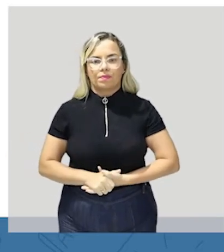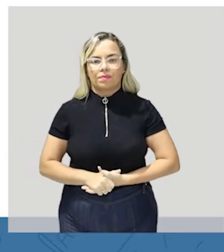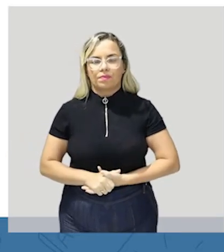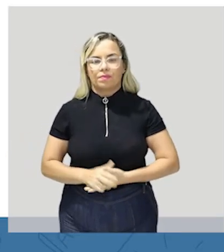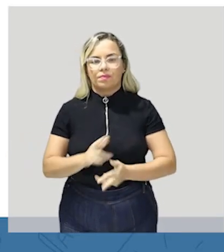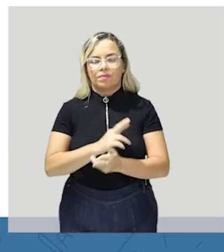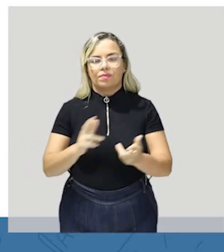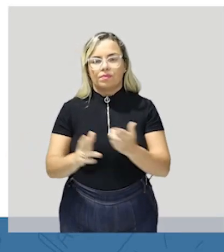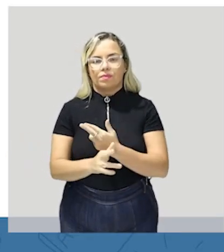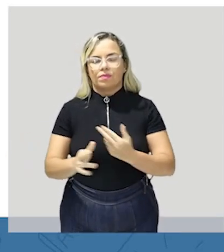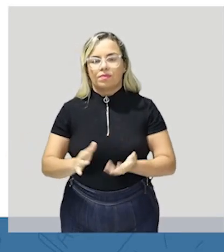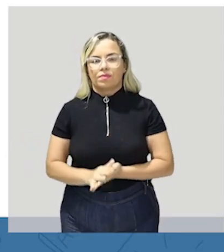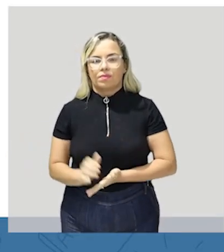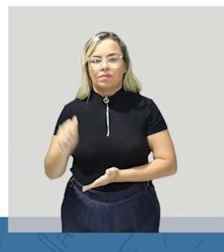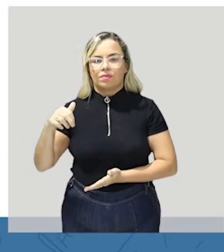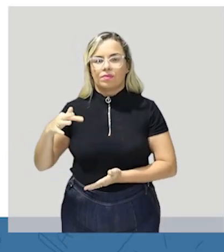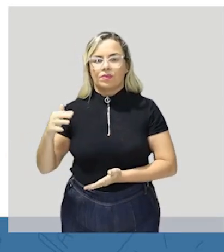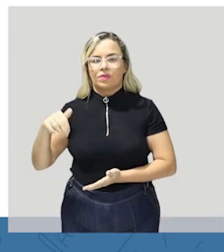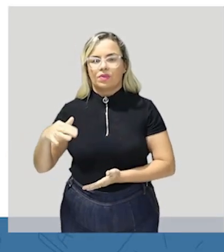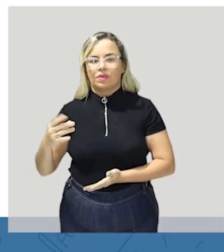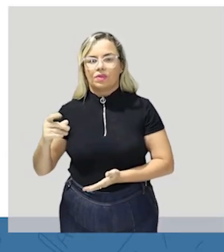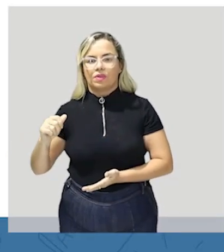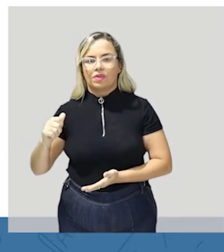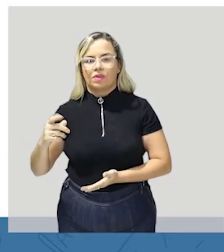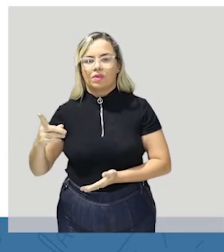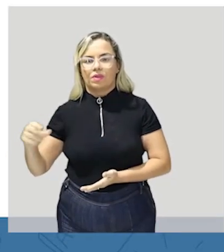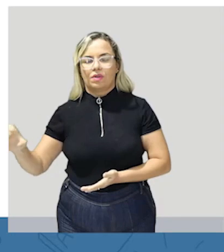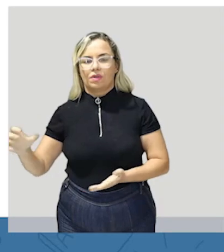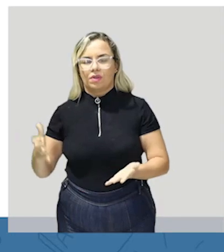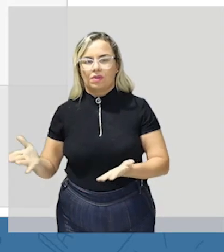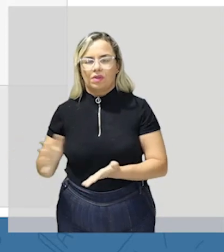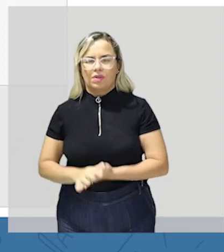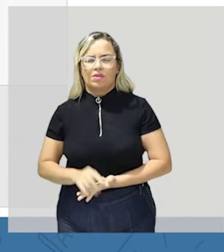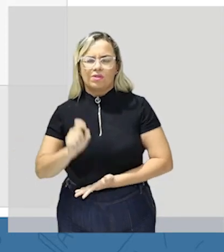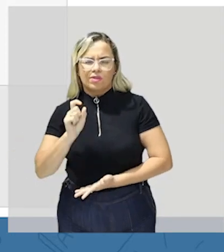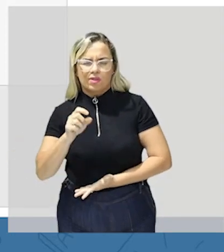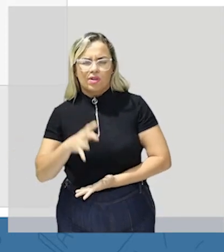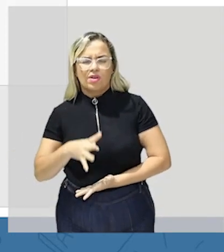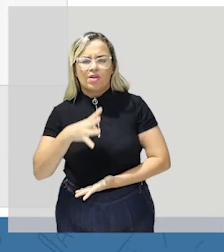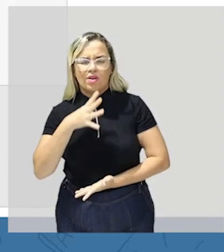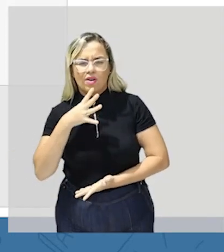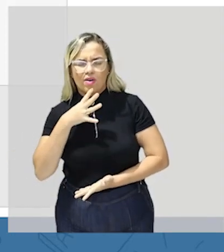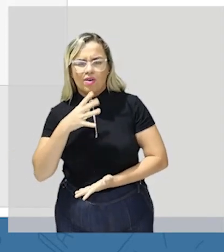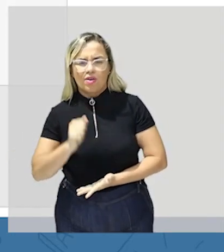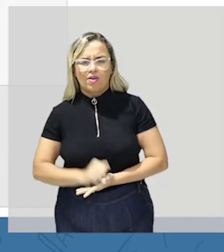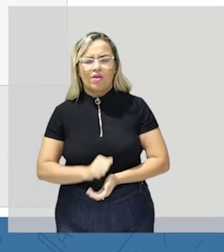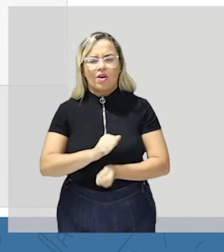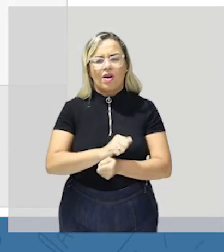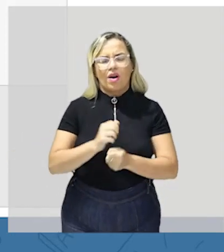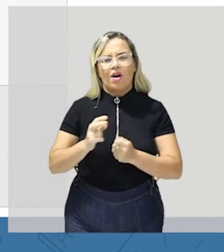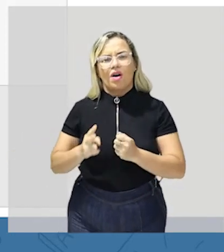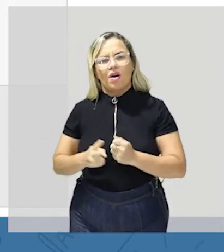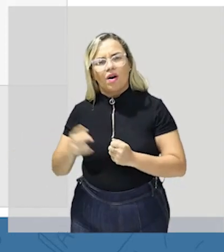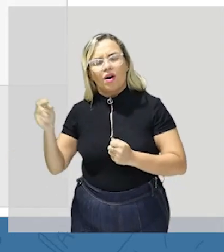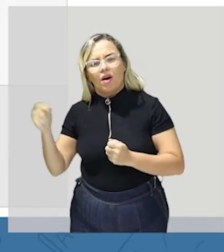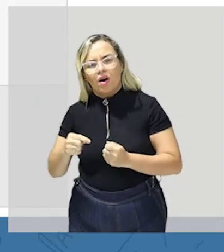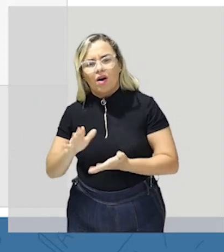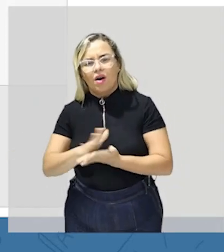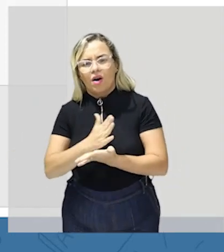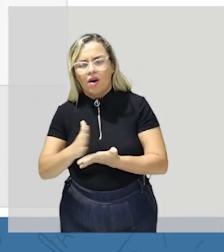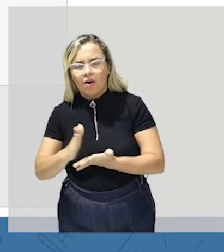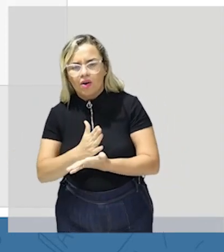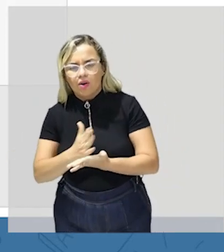relação de afinidade vocês estão reconhecendo alguns adverbios algumas algumas